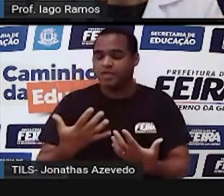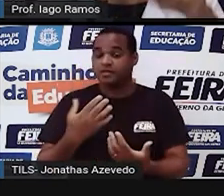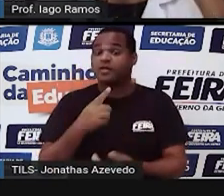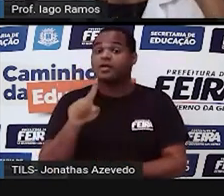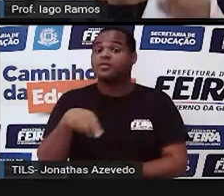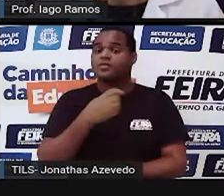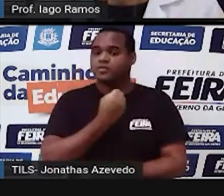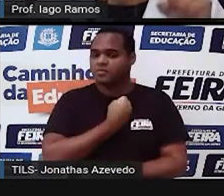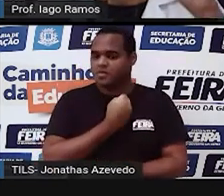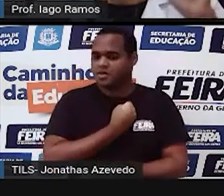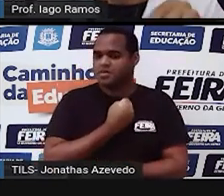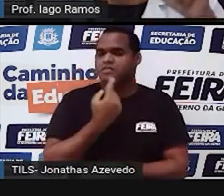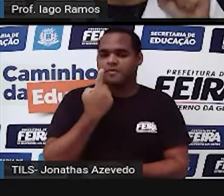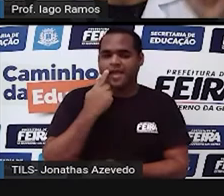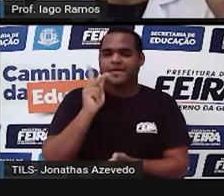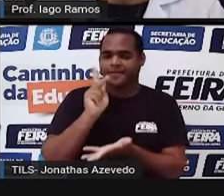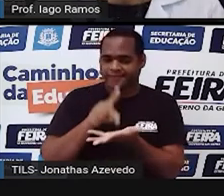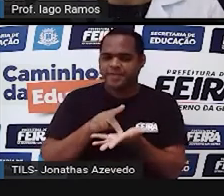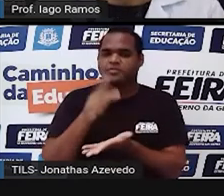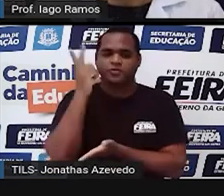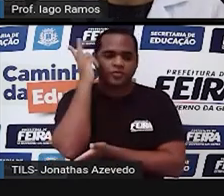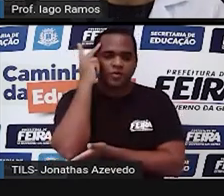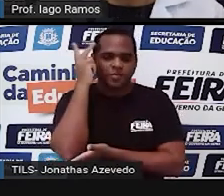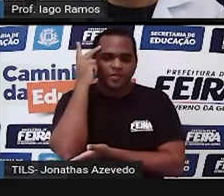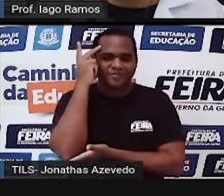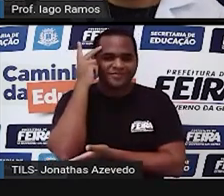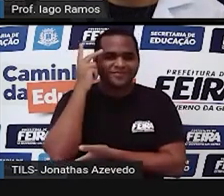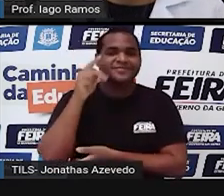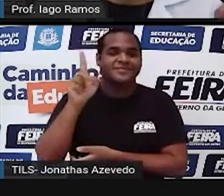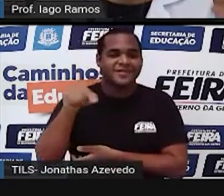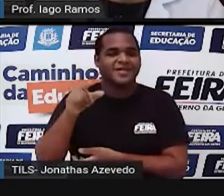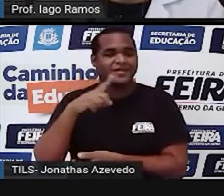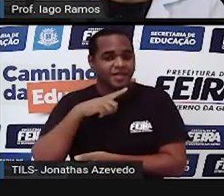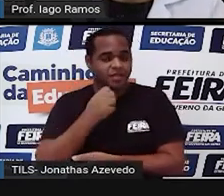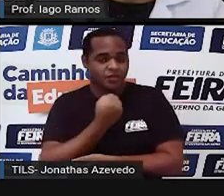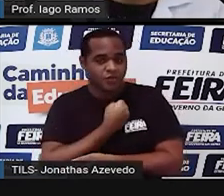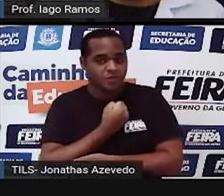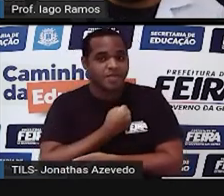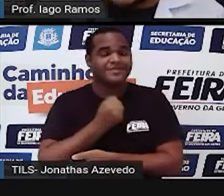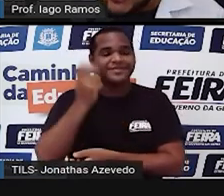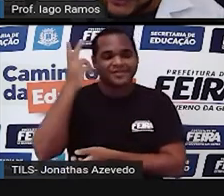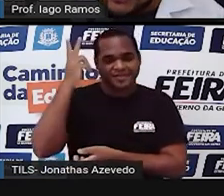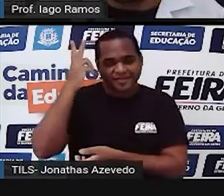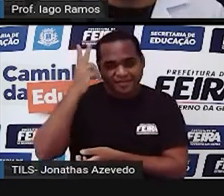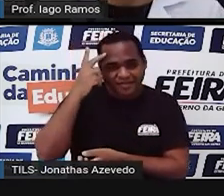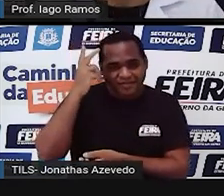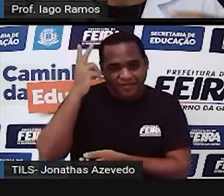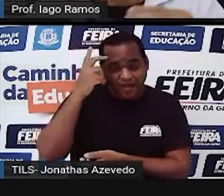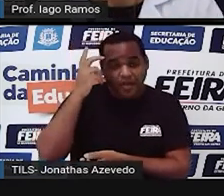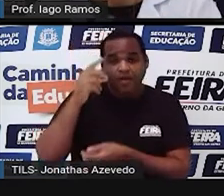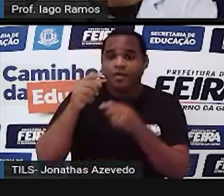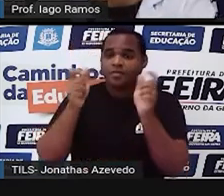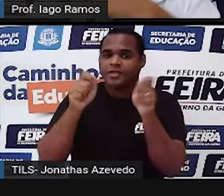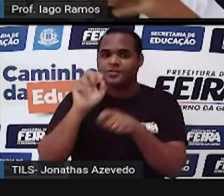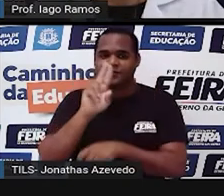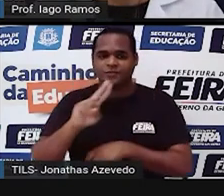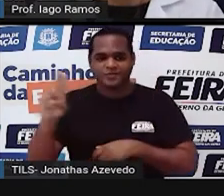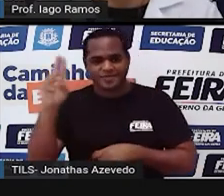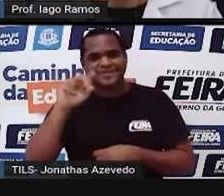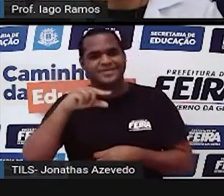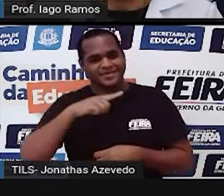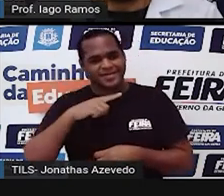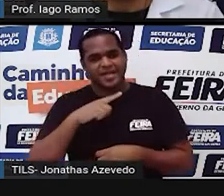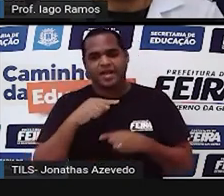aí é um número natural. É um número que naturalmente a gente usa para